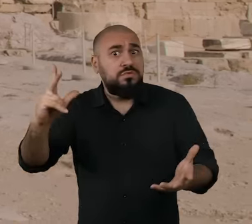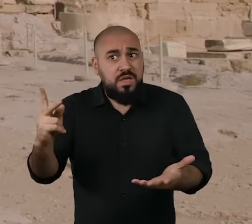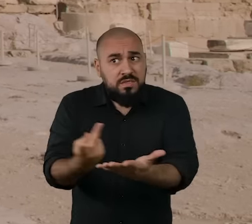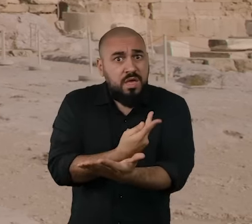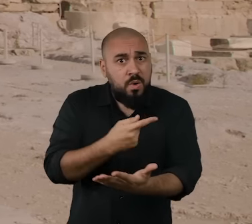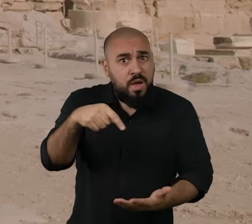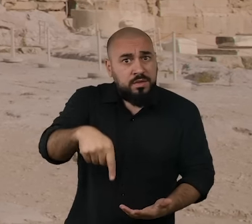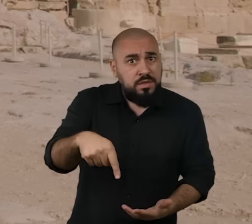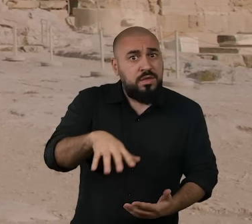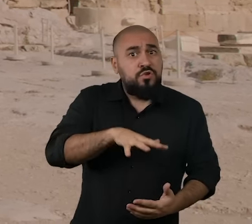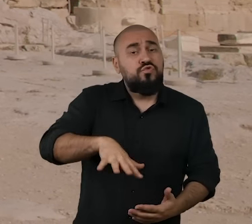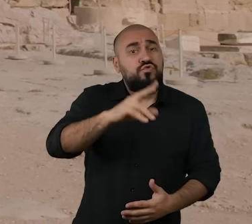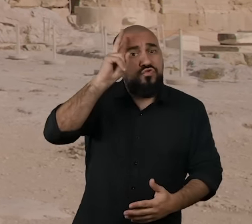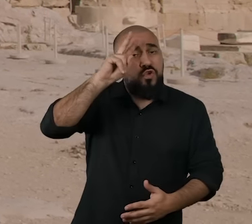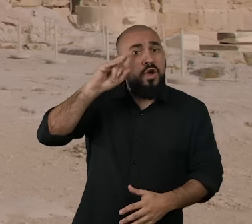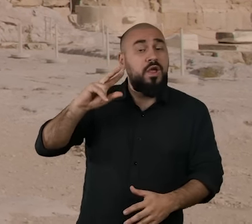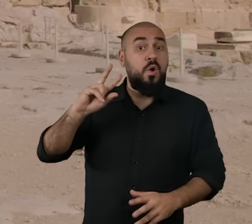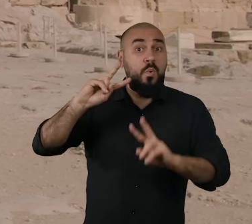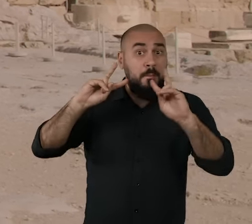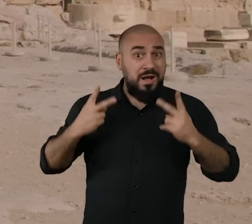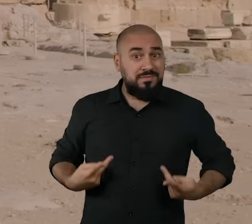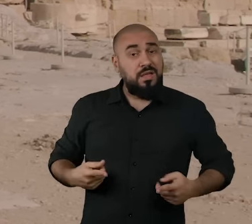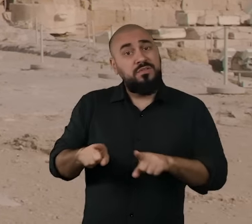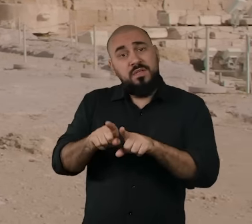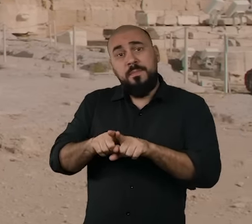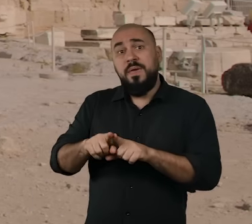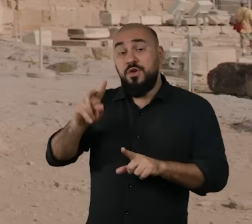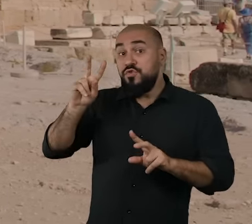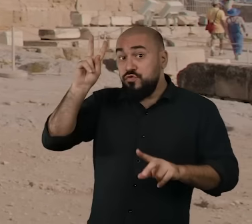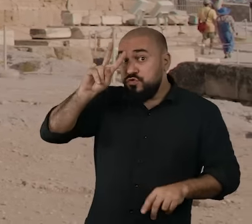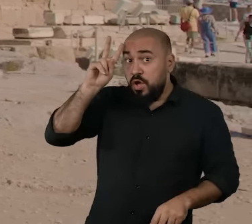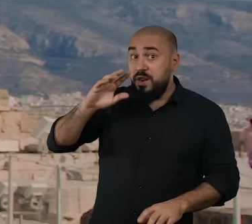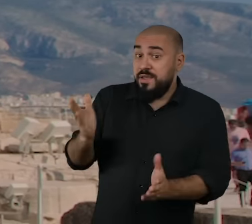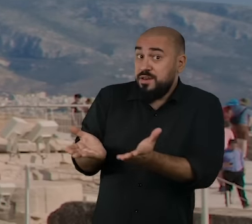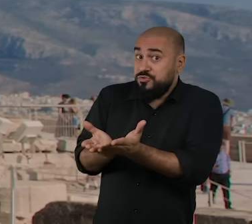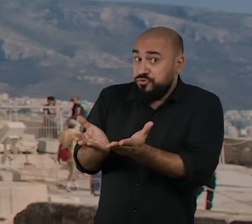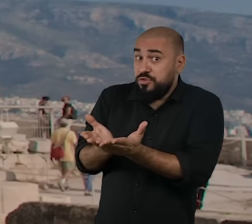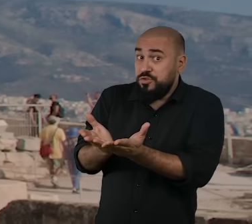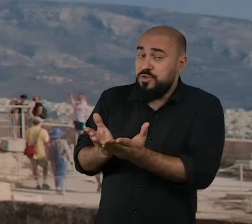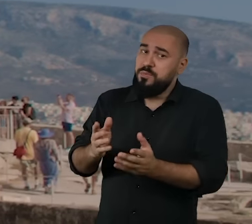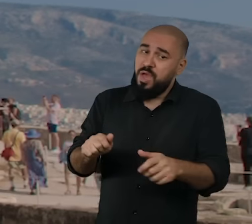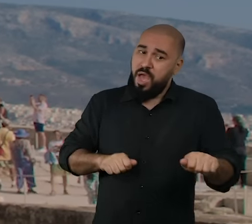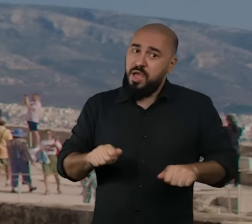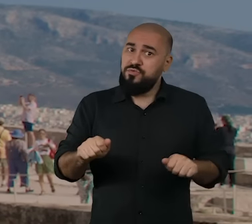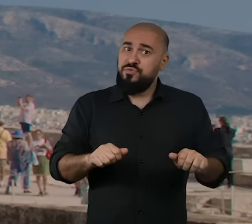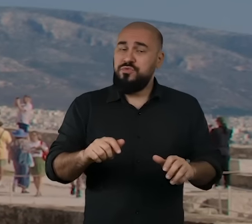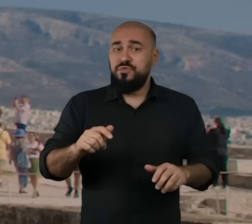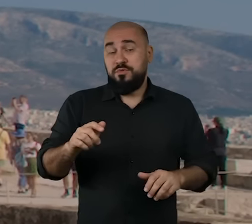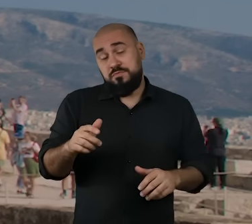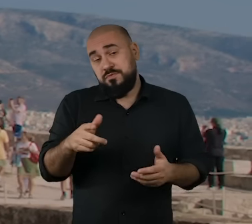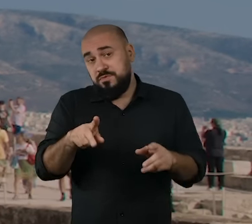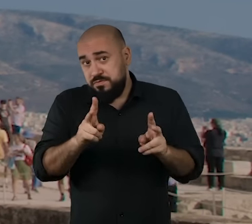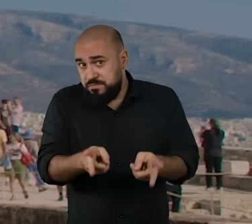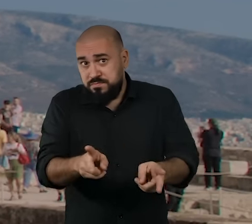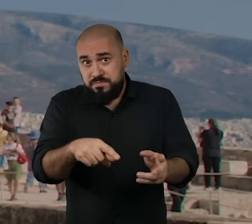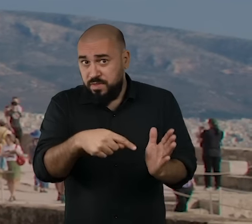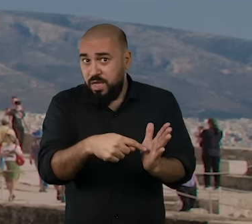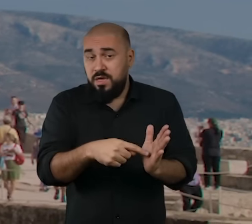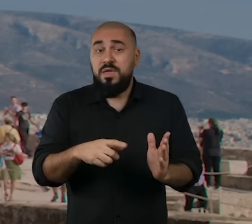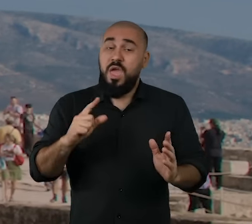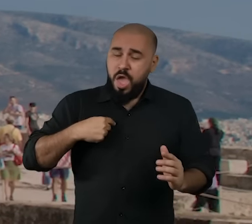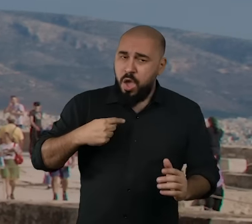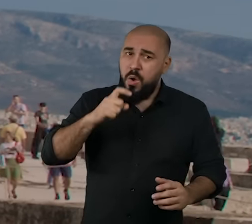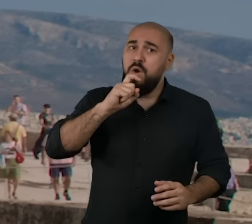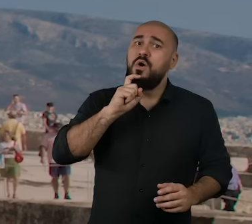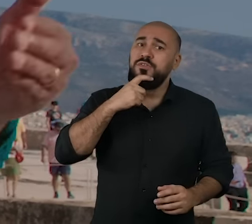e também da história do cristianismo, especialmente no livro de Atos dos Apóstolos. Você sabe, eu sou Rodrigo Silva e continuo sempre buscando